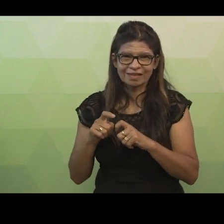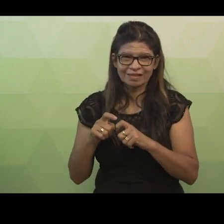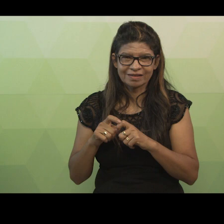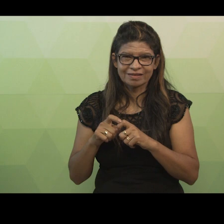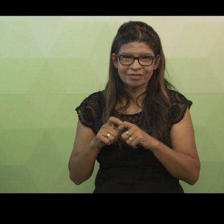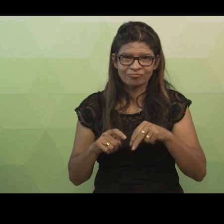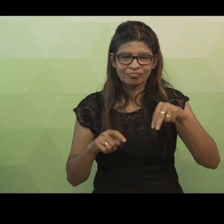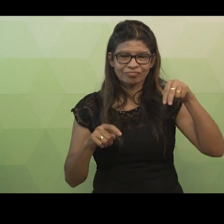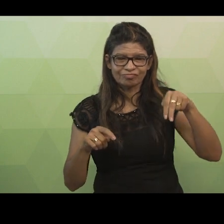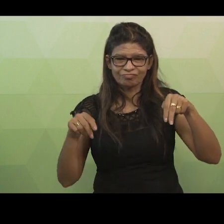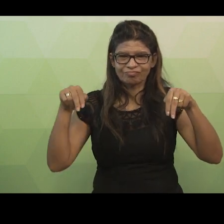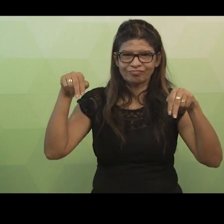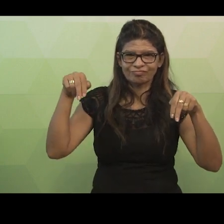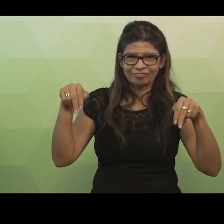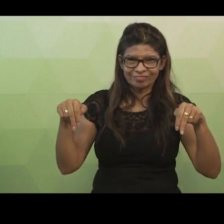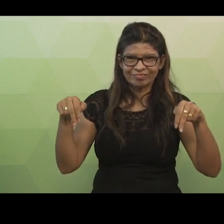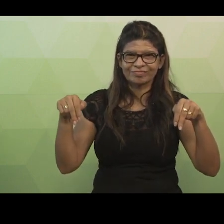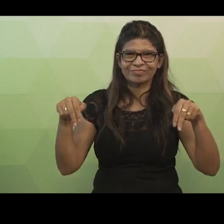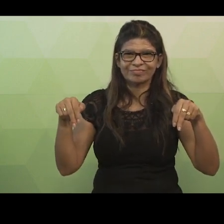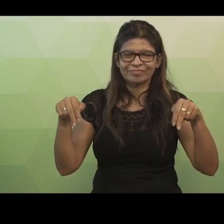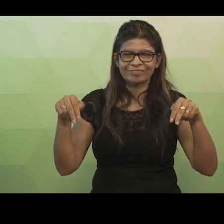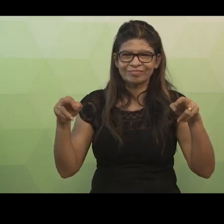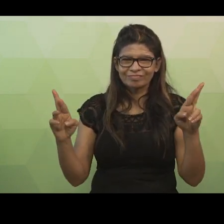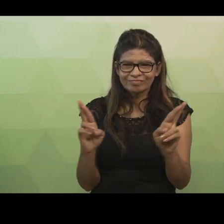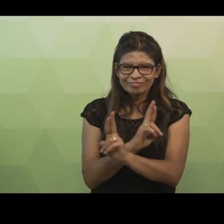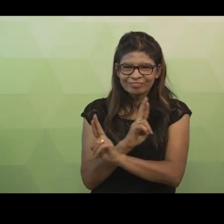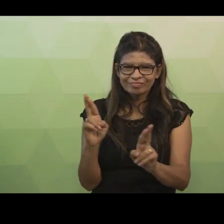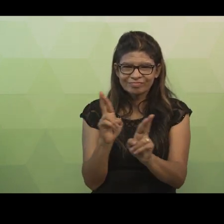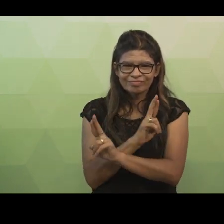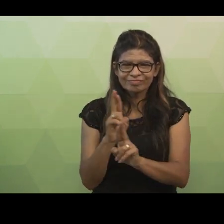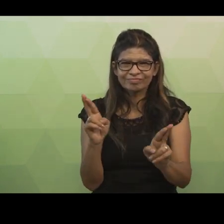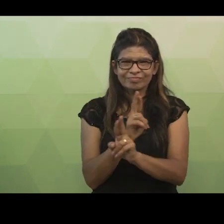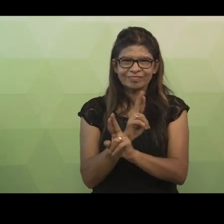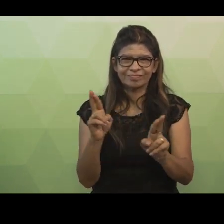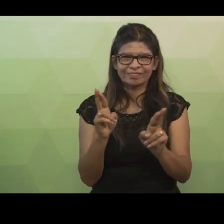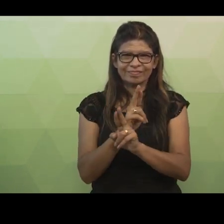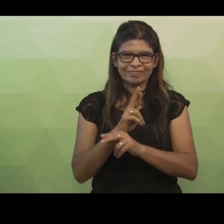N médicos, indicando assim o relacionamento de N para N.